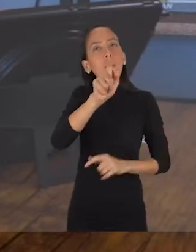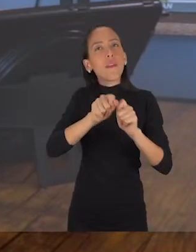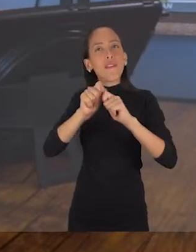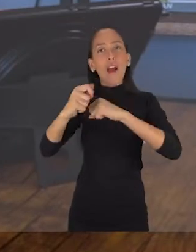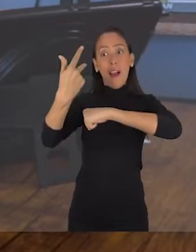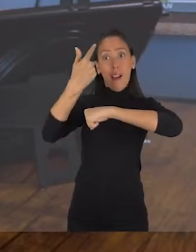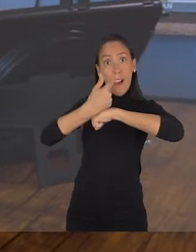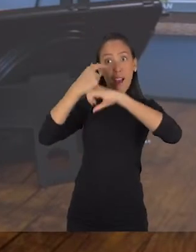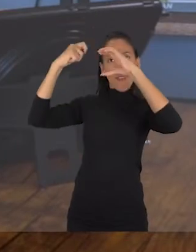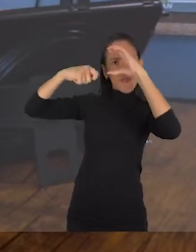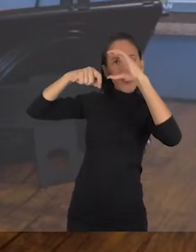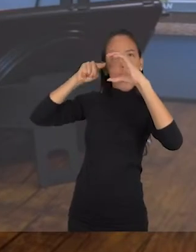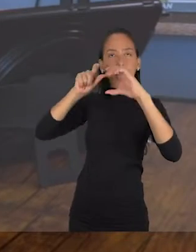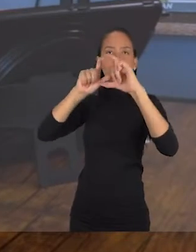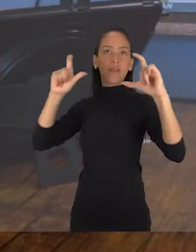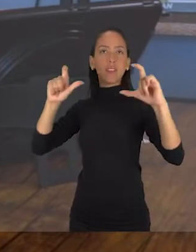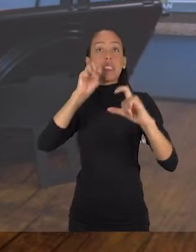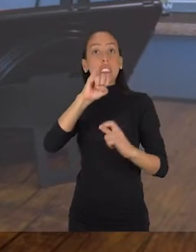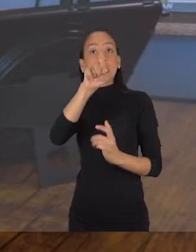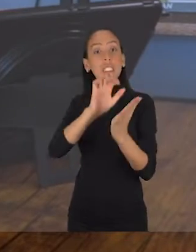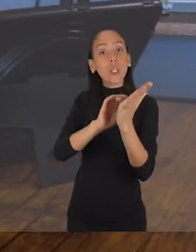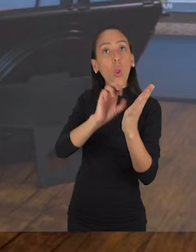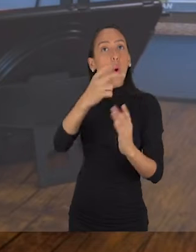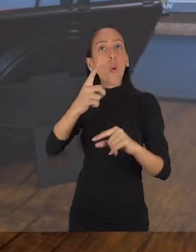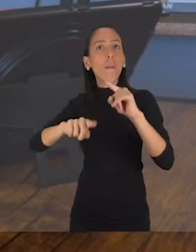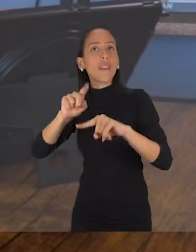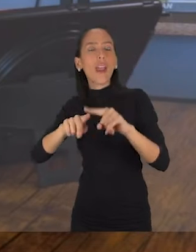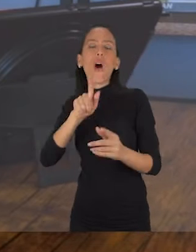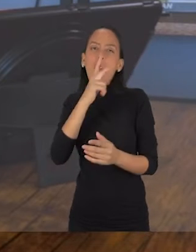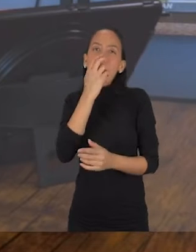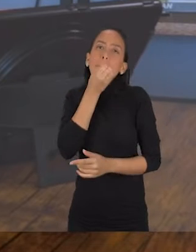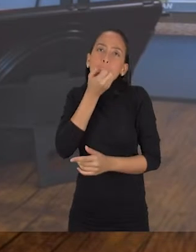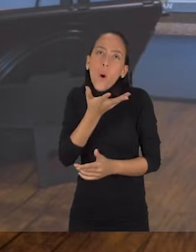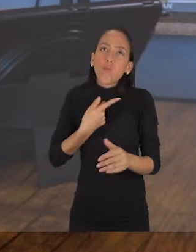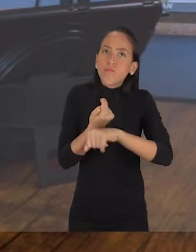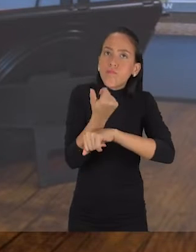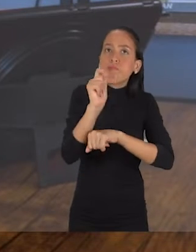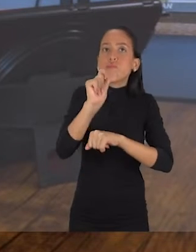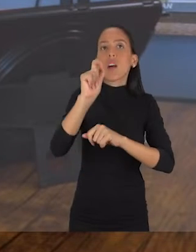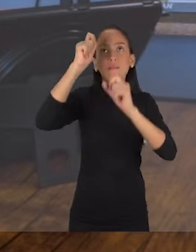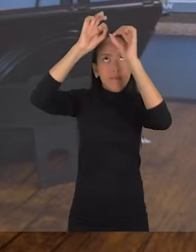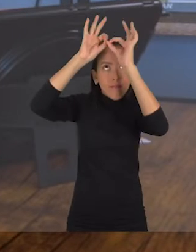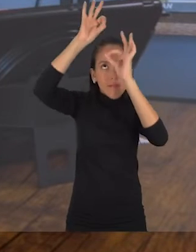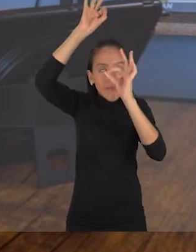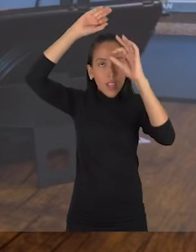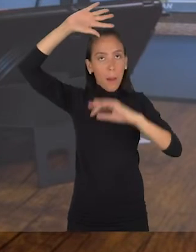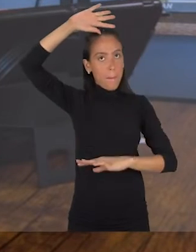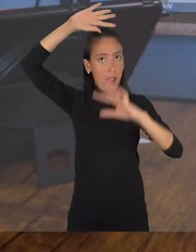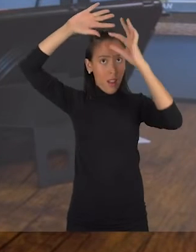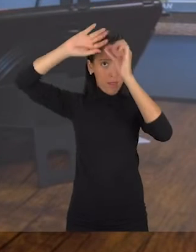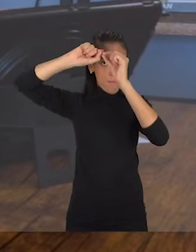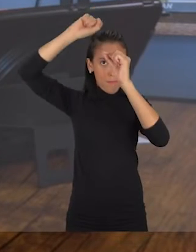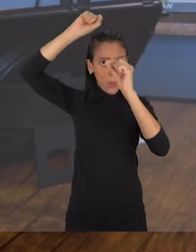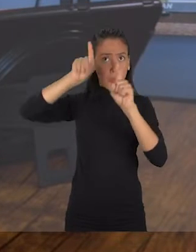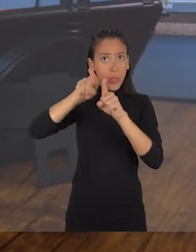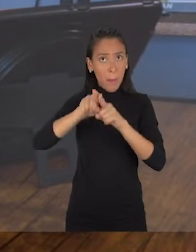Quando você grava com um celular ou com qualquer equipamento, é importante que você deixe pelo menos um palmo de teto acima de você e você deixe pelo